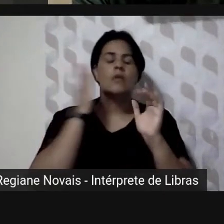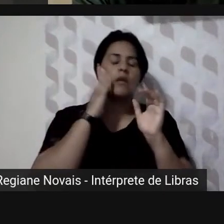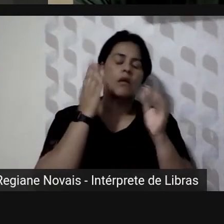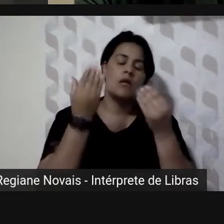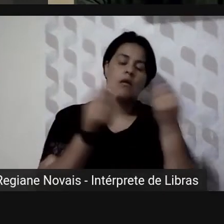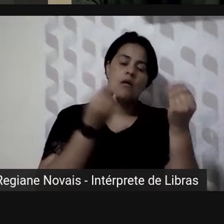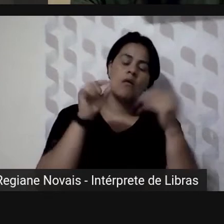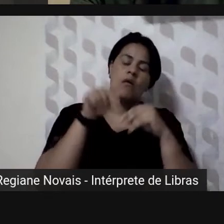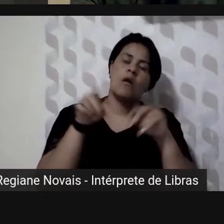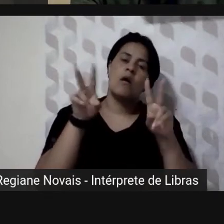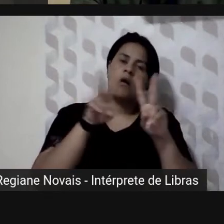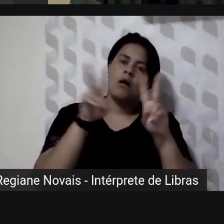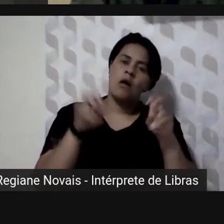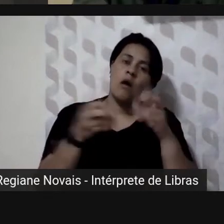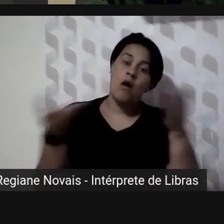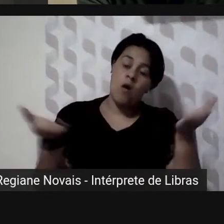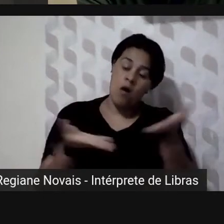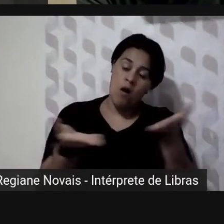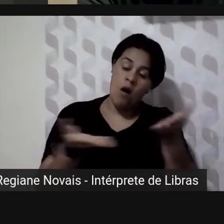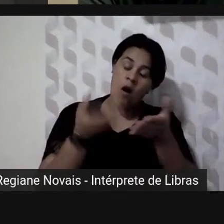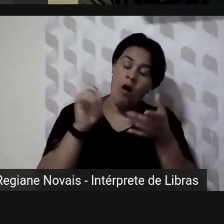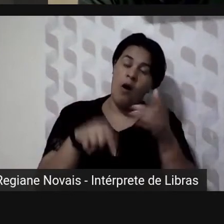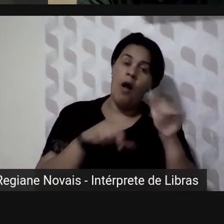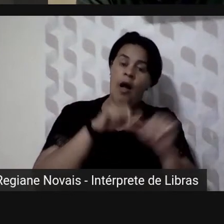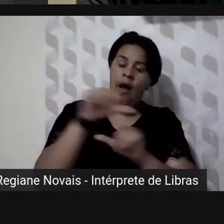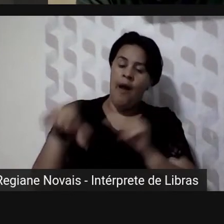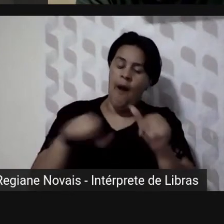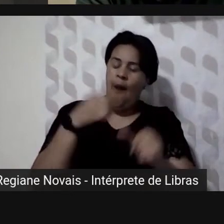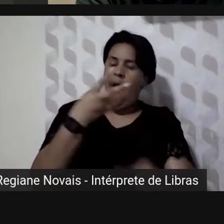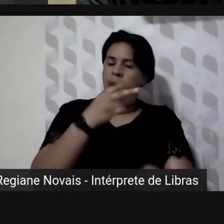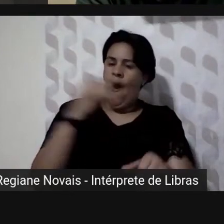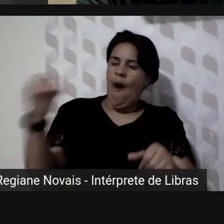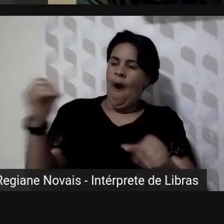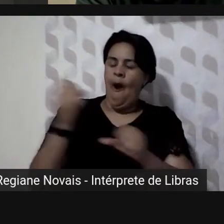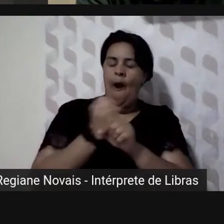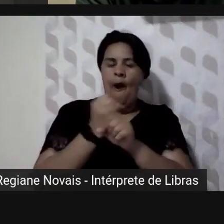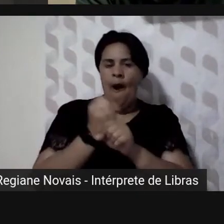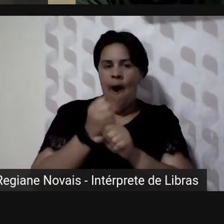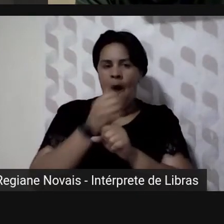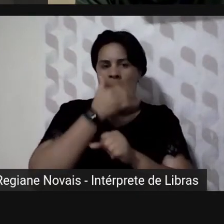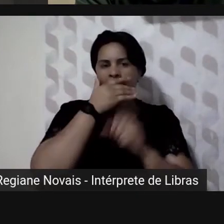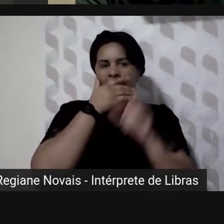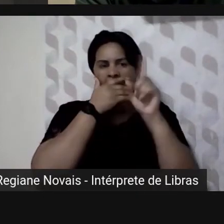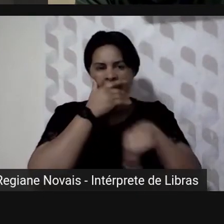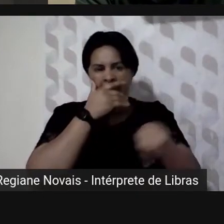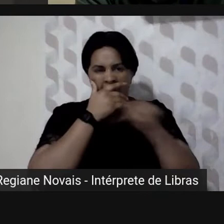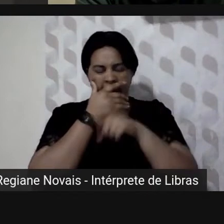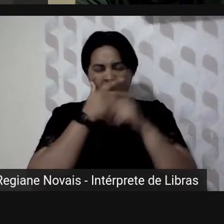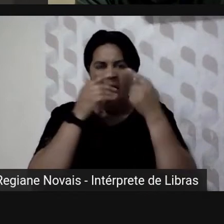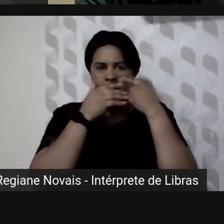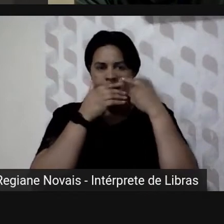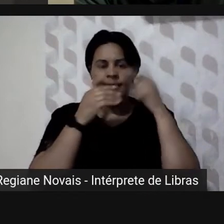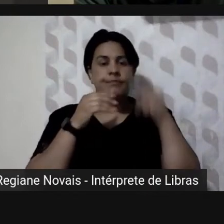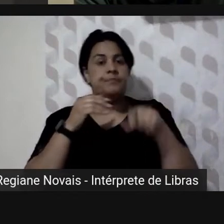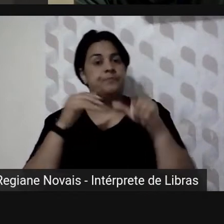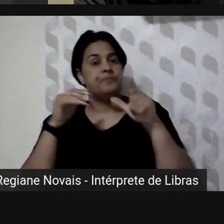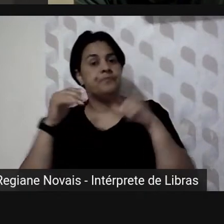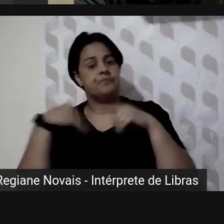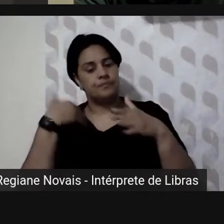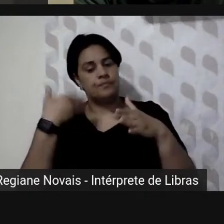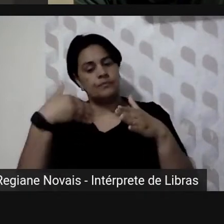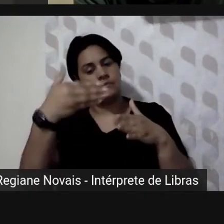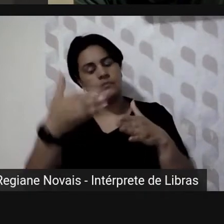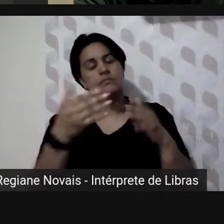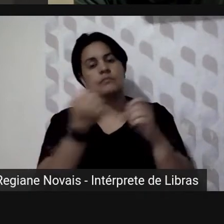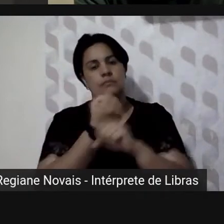contemporâneo foi tratado em 200 anos de história é impressionante que temos um acervo tão grande e ao mesmo tempo